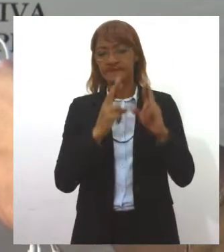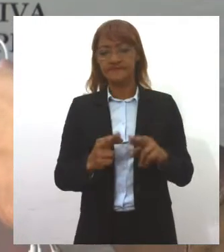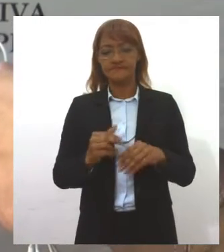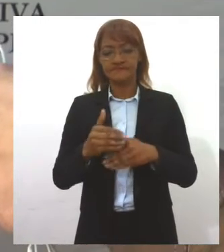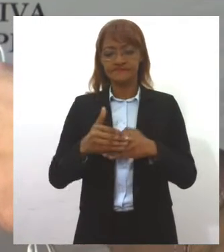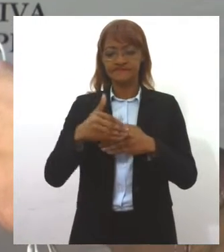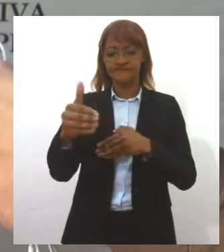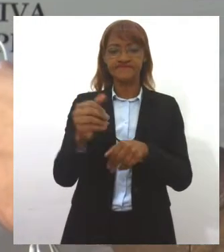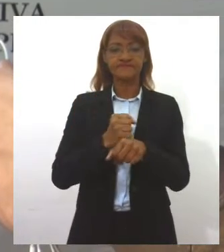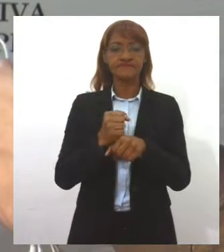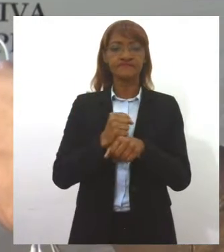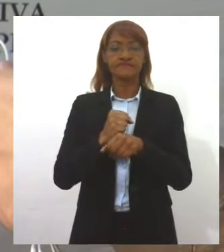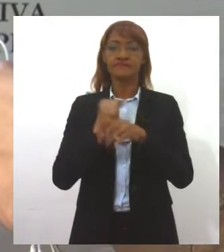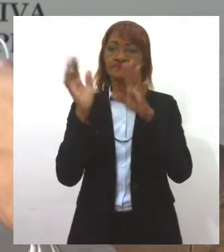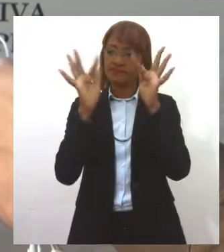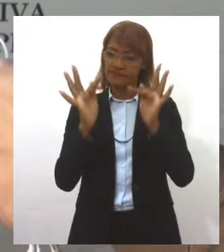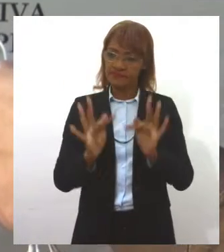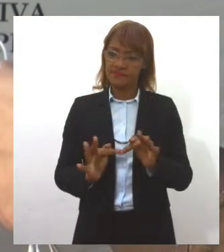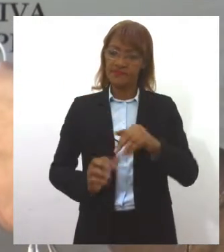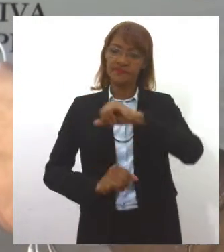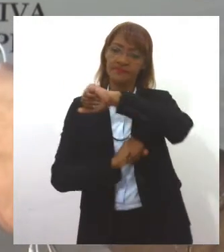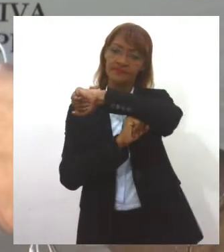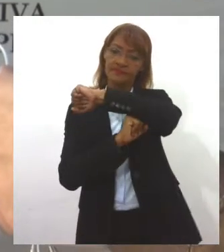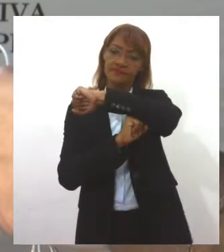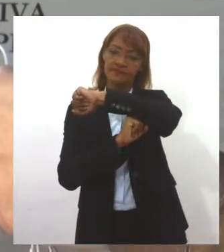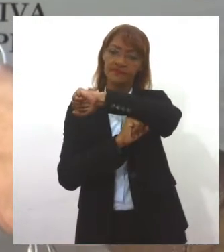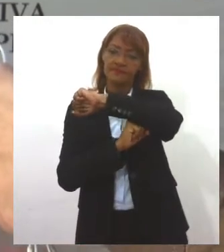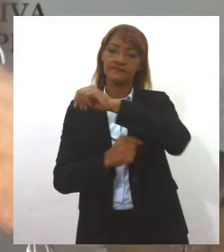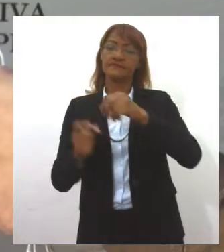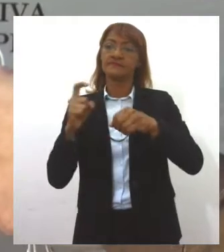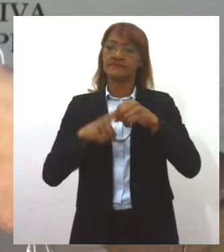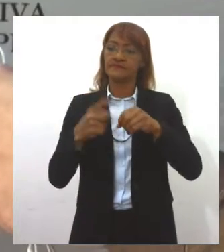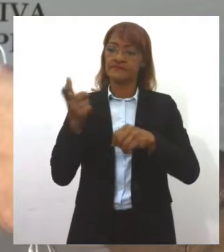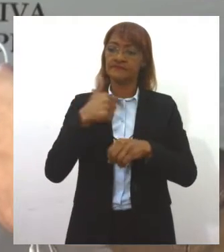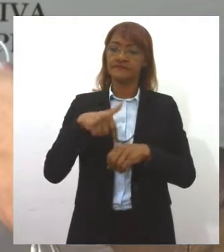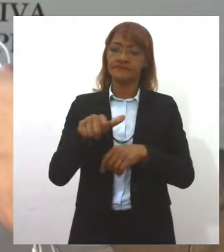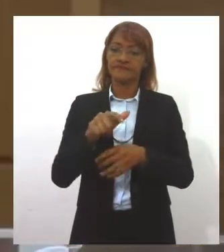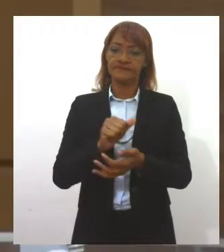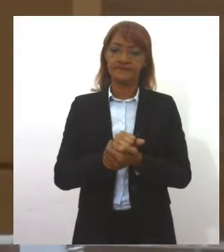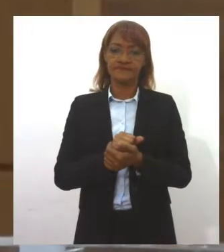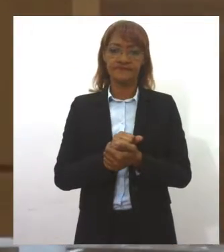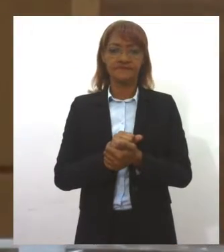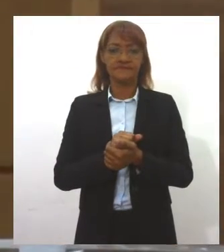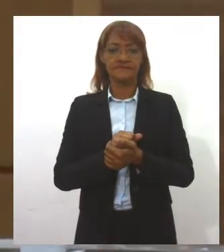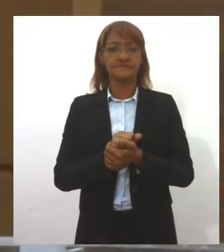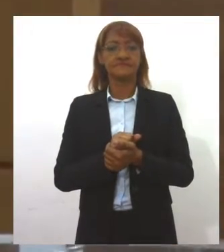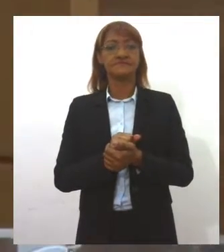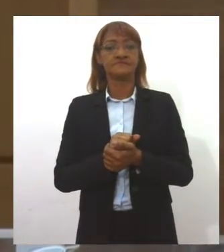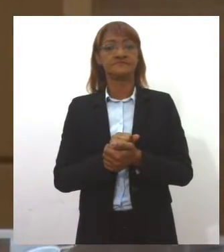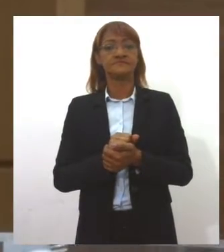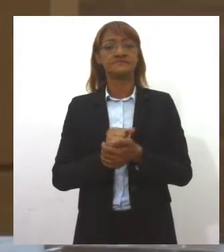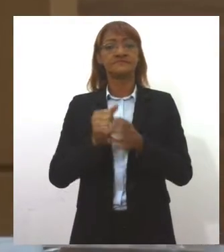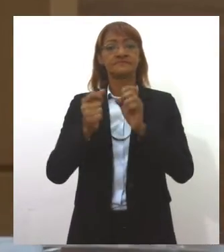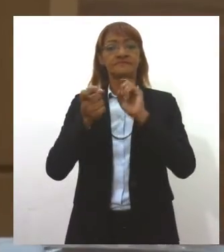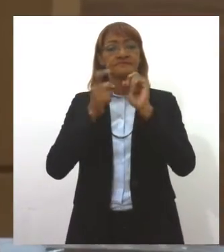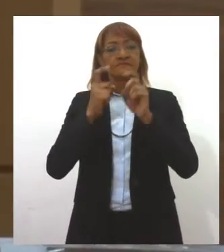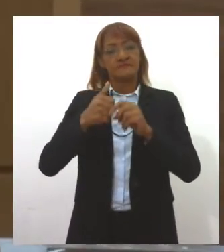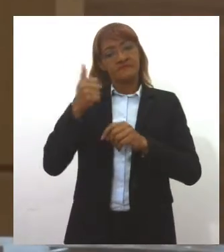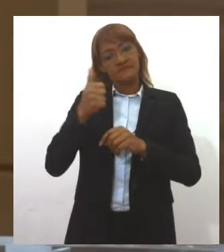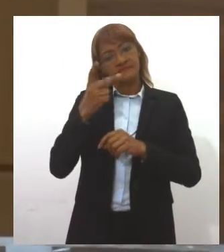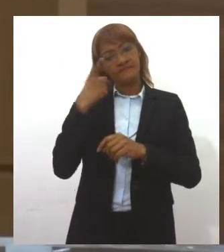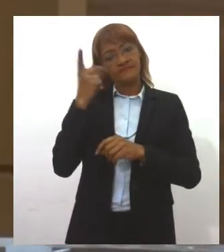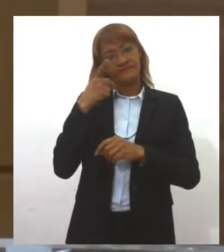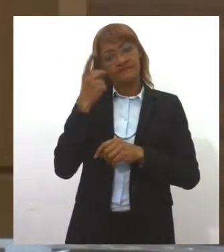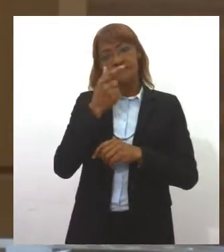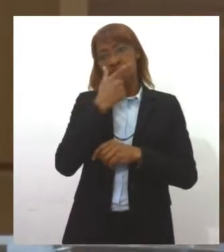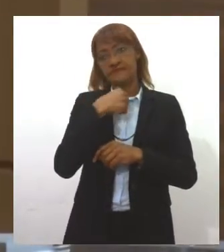anos sorrir novamente, vendo o Confiança voltar a ser o clube grande que foi até o ano passado. No primeiro expediente, deputado Giorgio